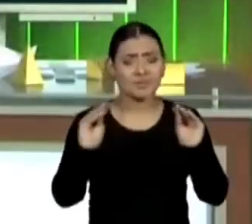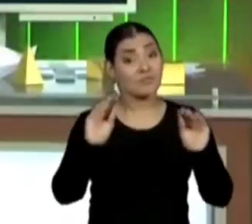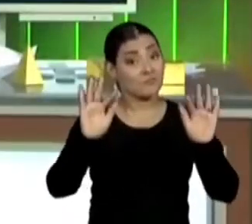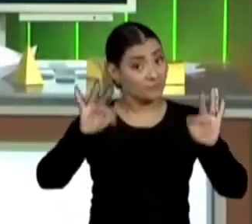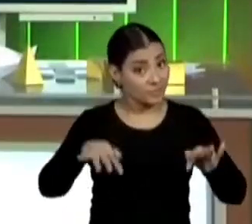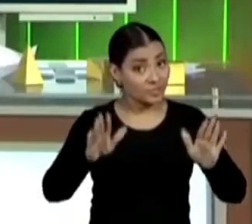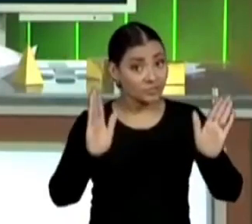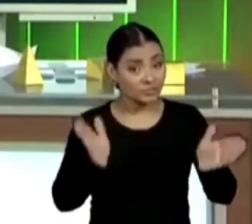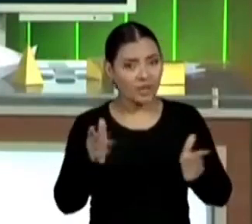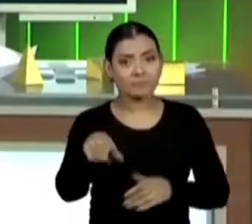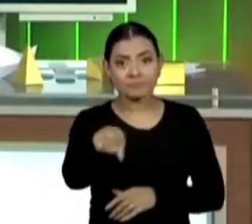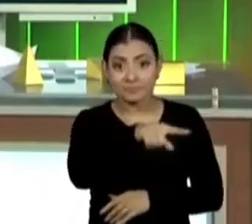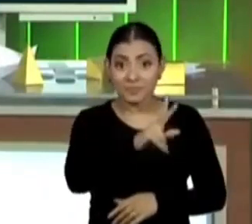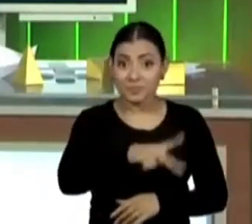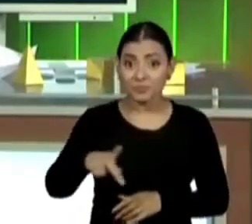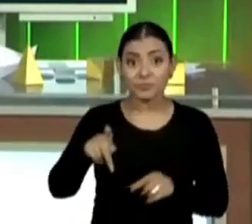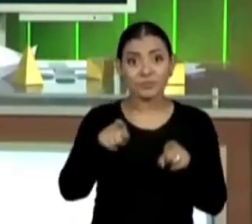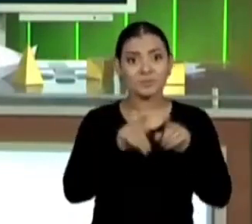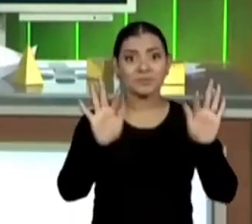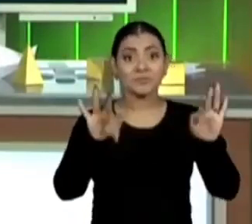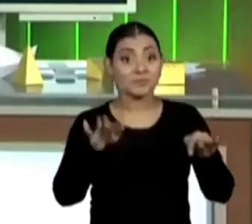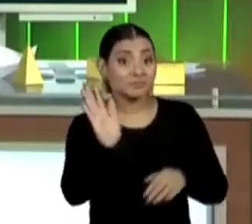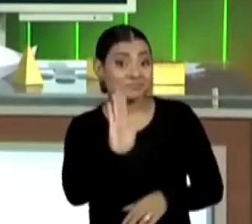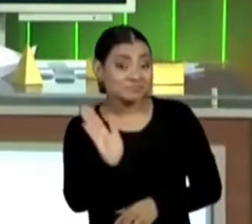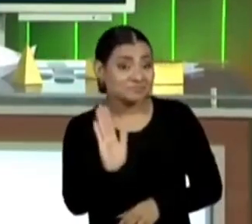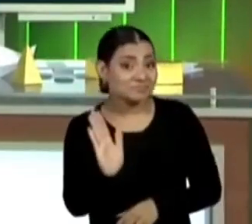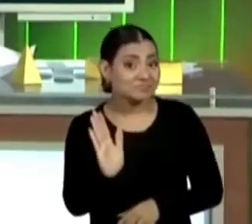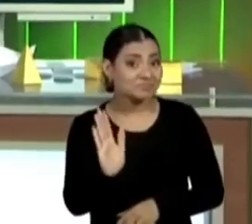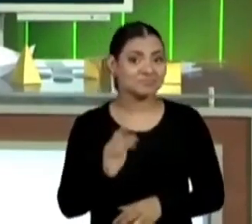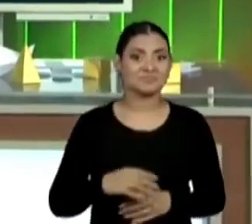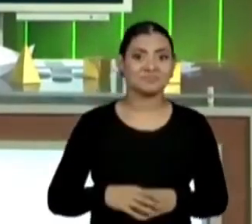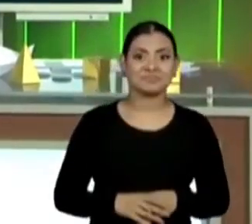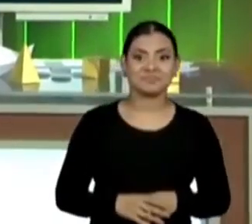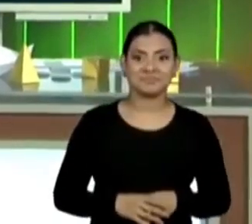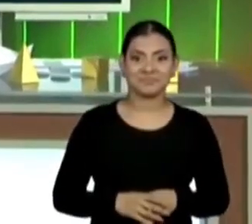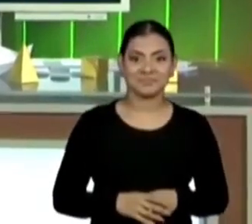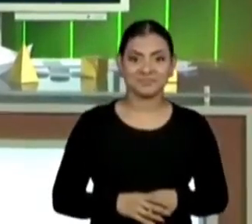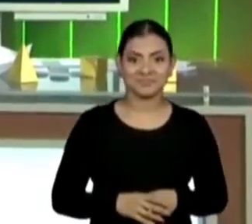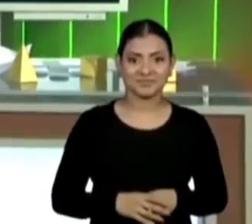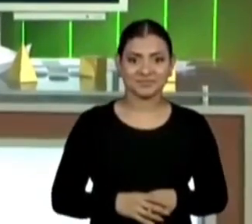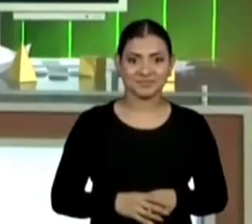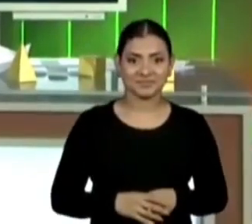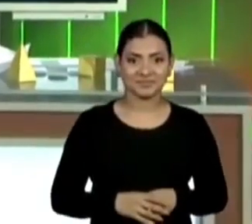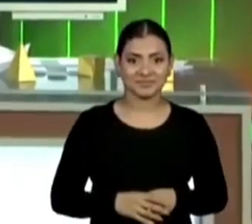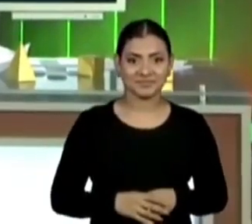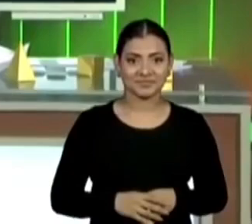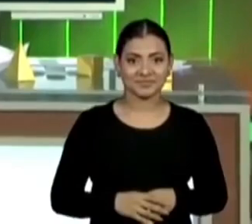professores também se despedem. Até a próxima. Tchau.